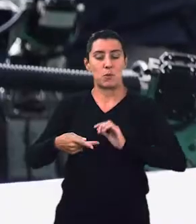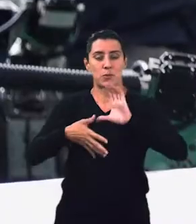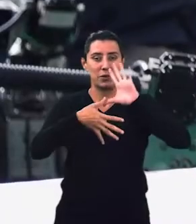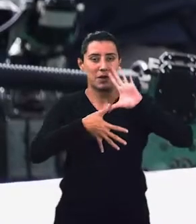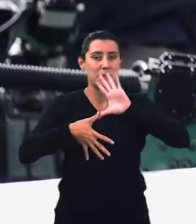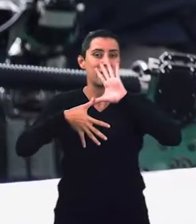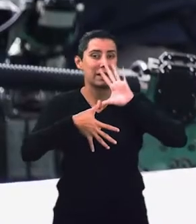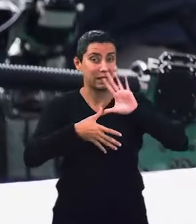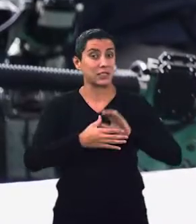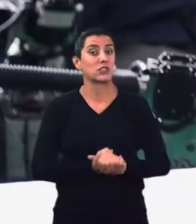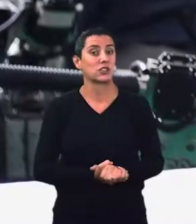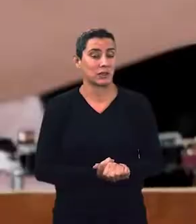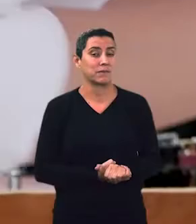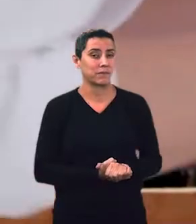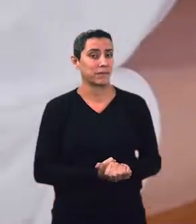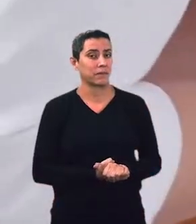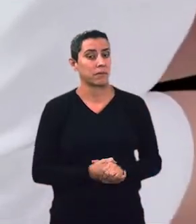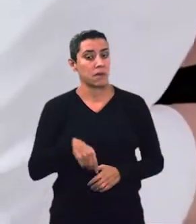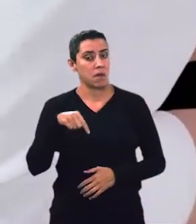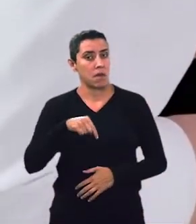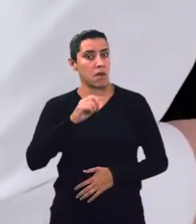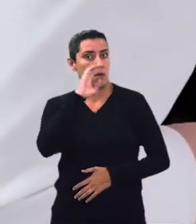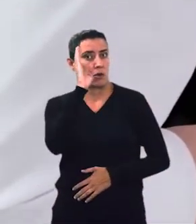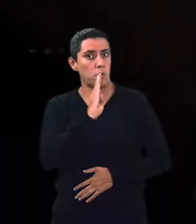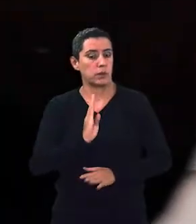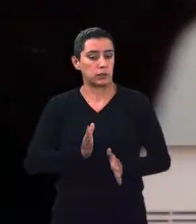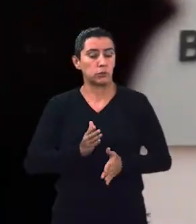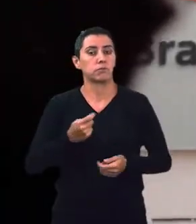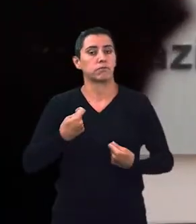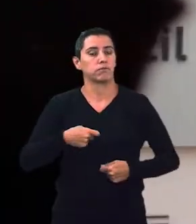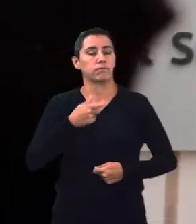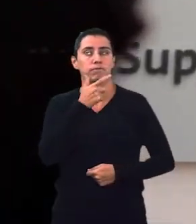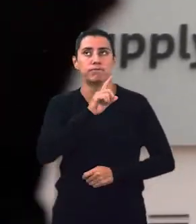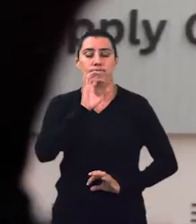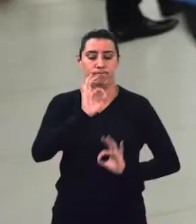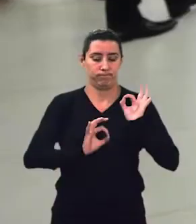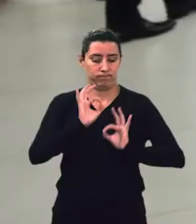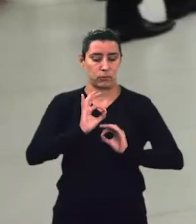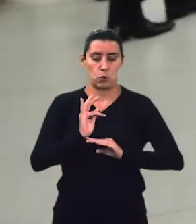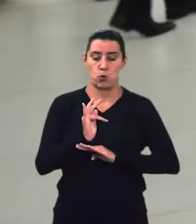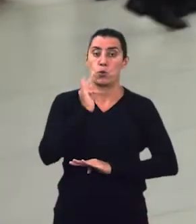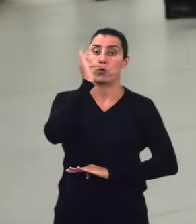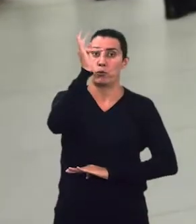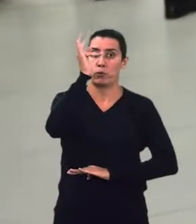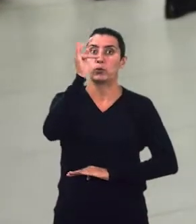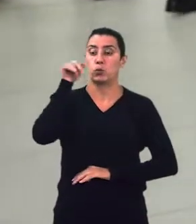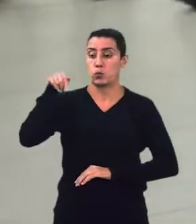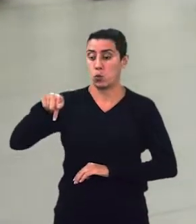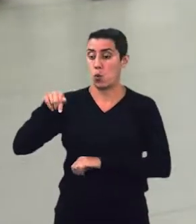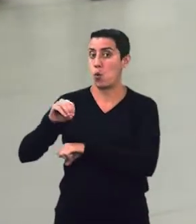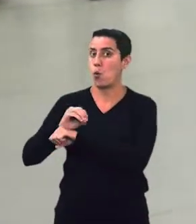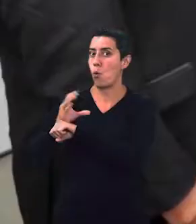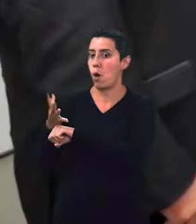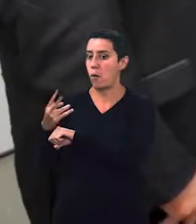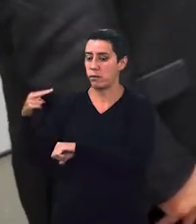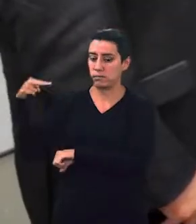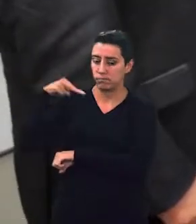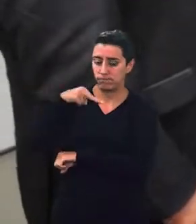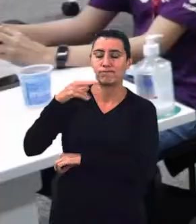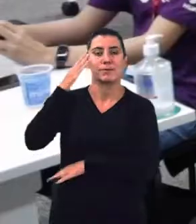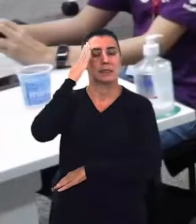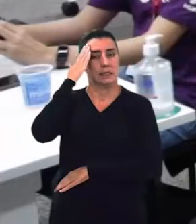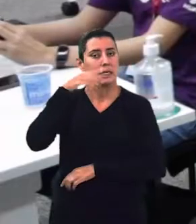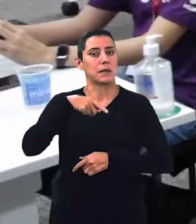O país precisa se preparar para a alta demanda por talentos qualificados. A Huawei sempre esteve atenta a esta necessidade